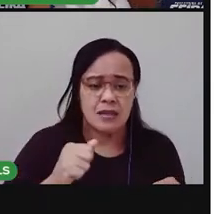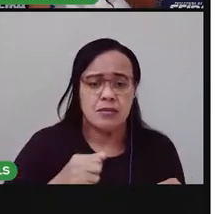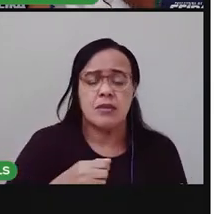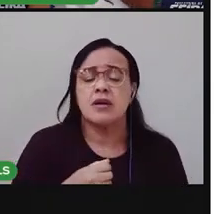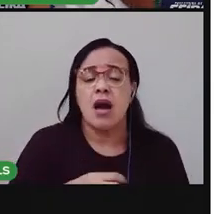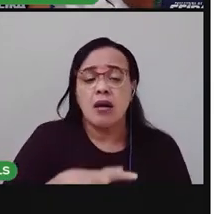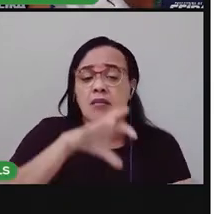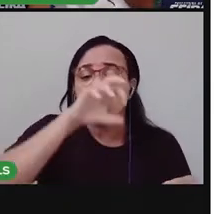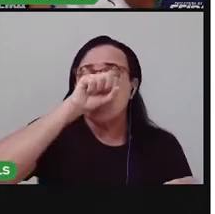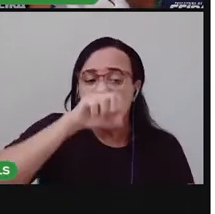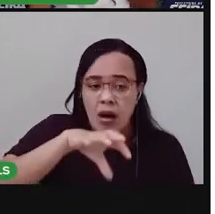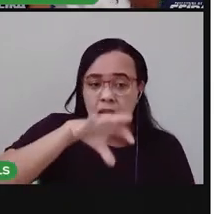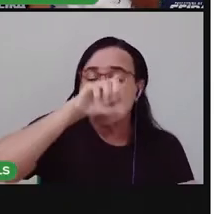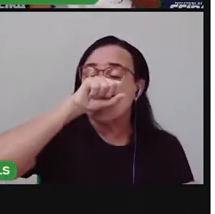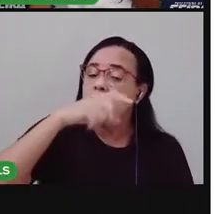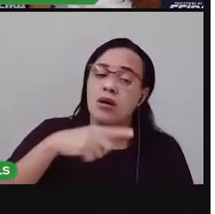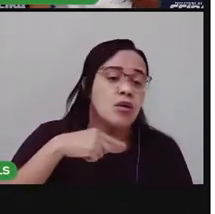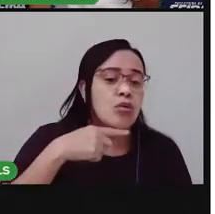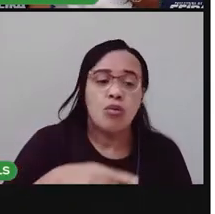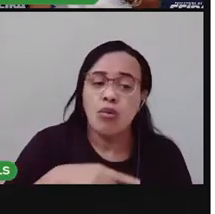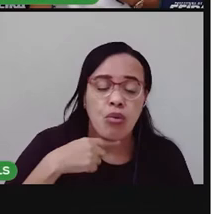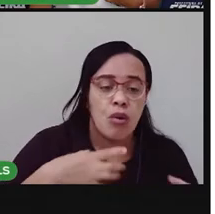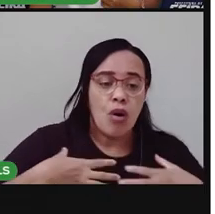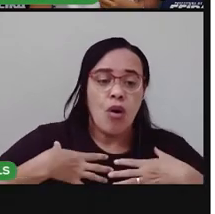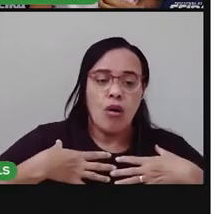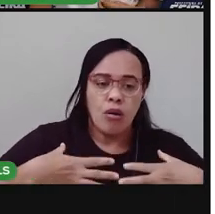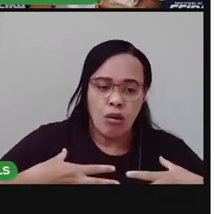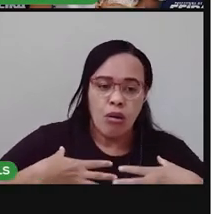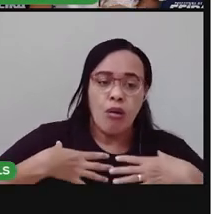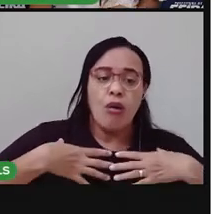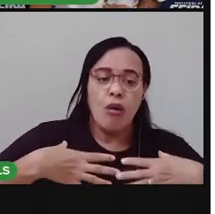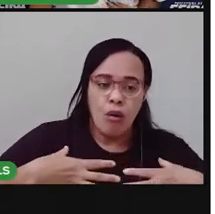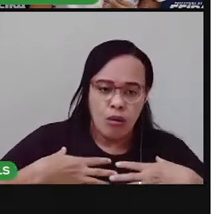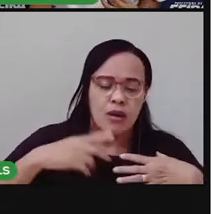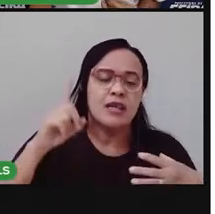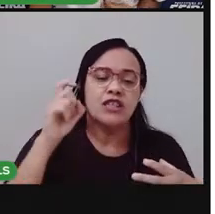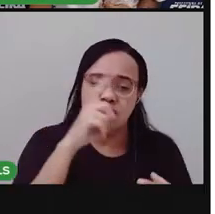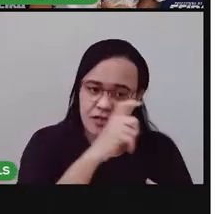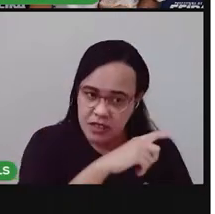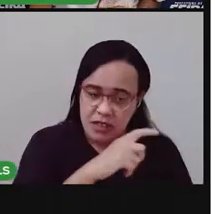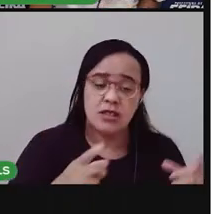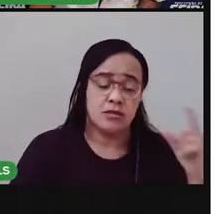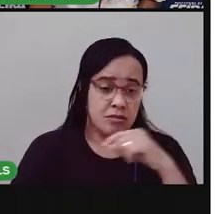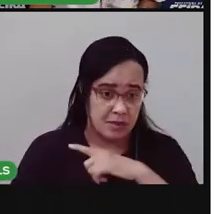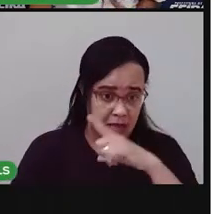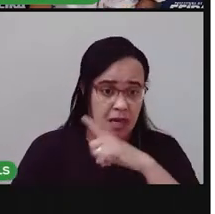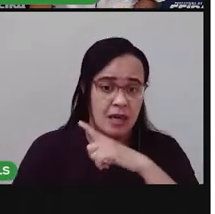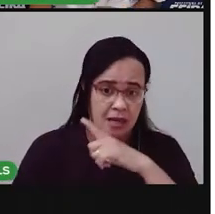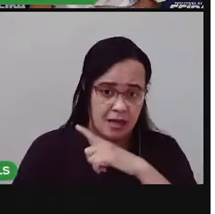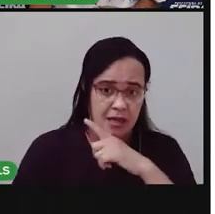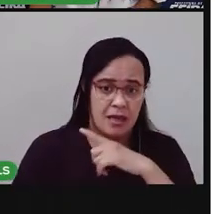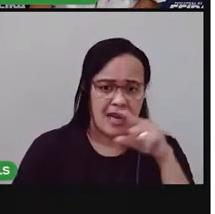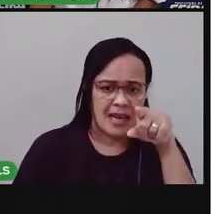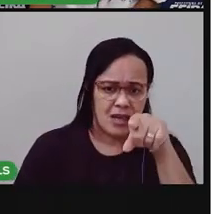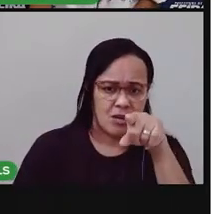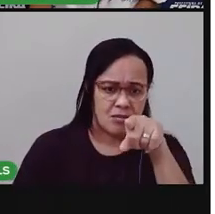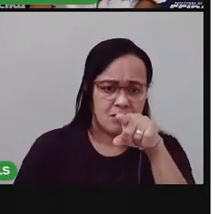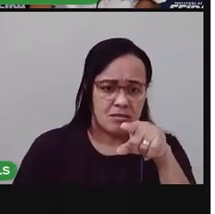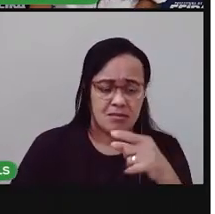sistema respiratório olha você já viu alguma criança usando esse material aqui